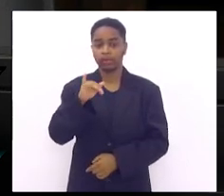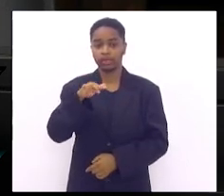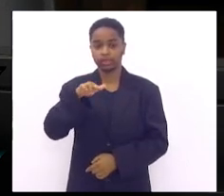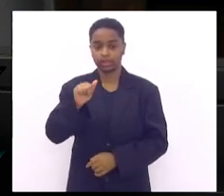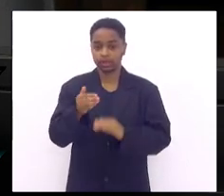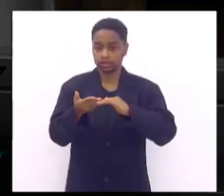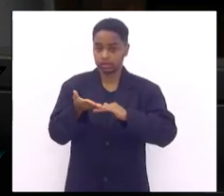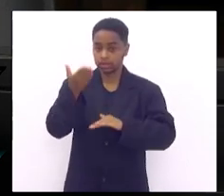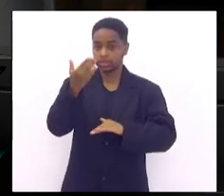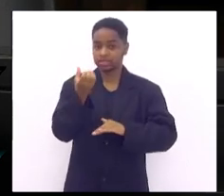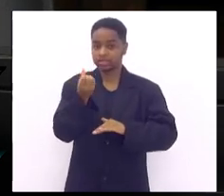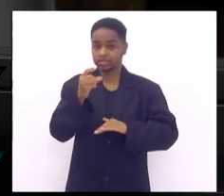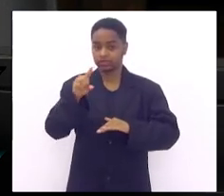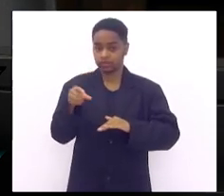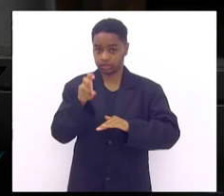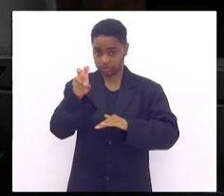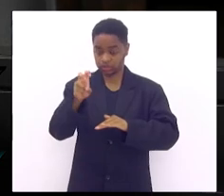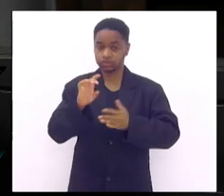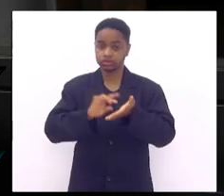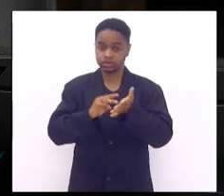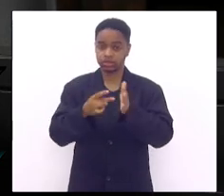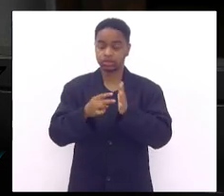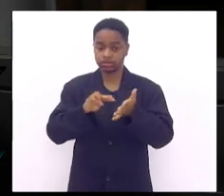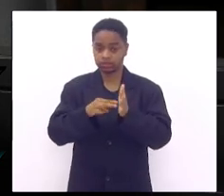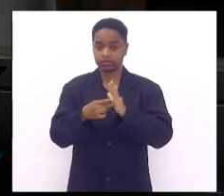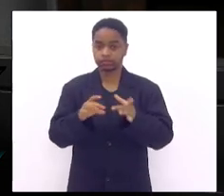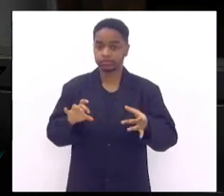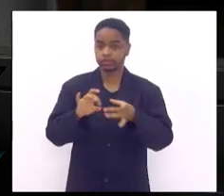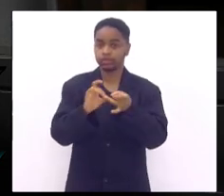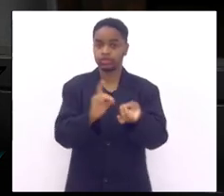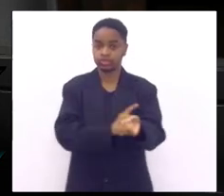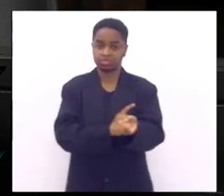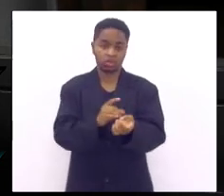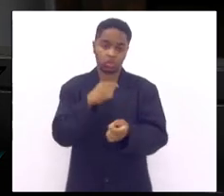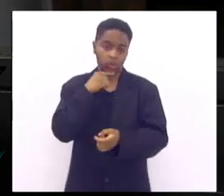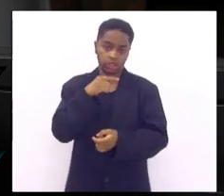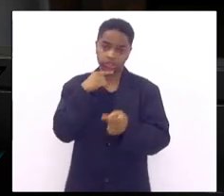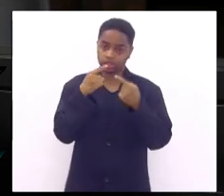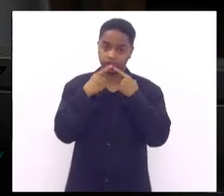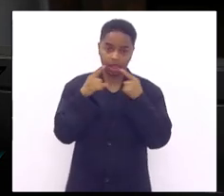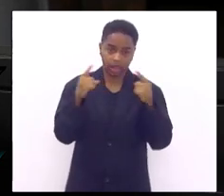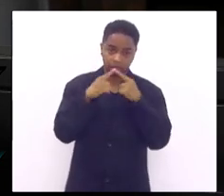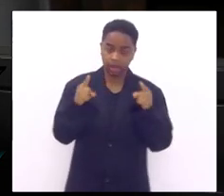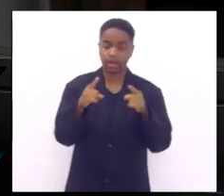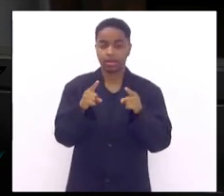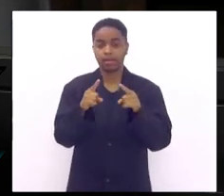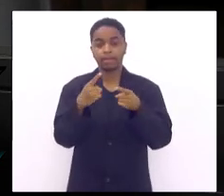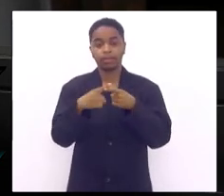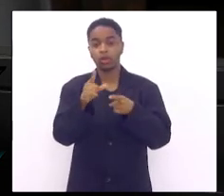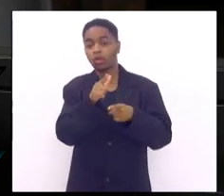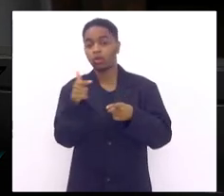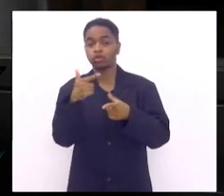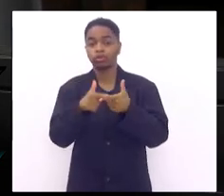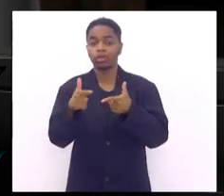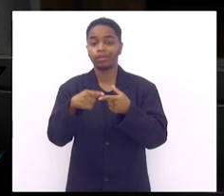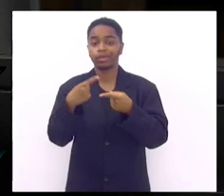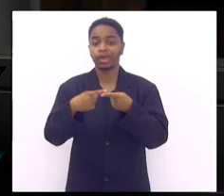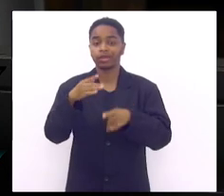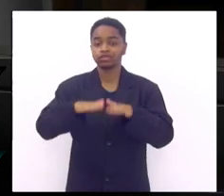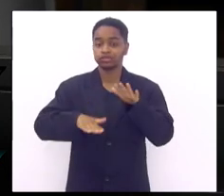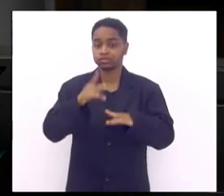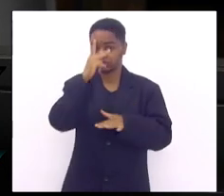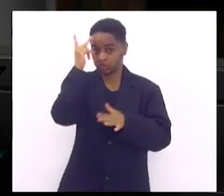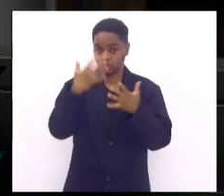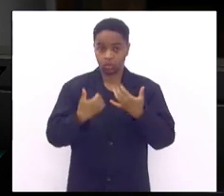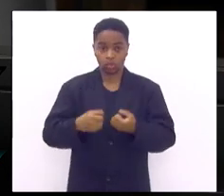,5 ele é diabético não adianta ele reclamar não aceitar porque tem um outro problema a pessoa não aceitar o